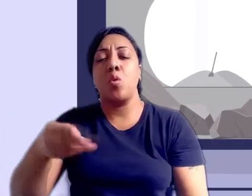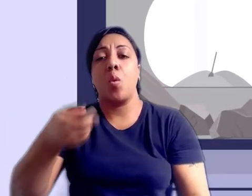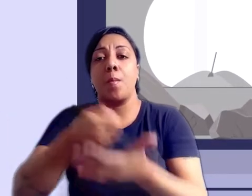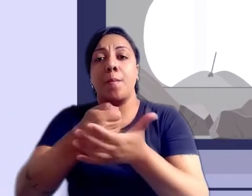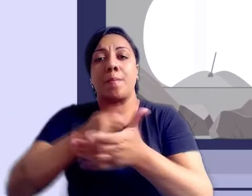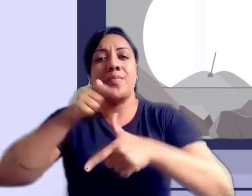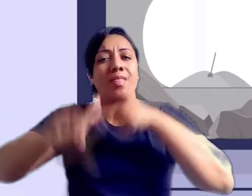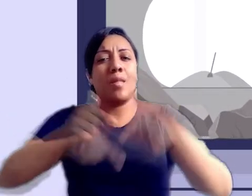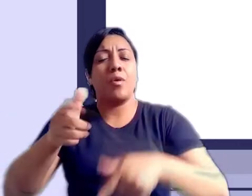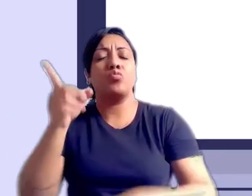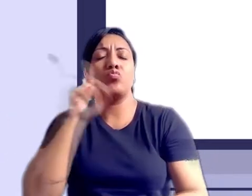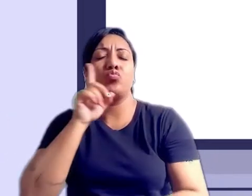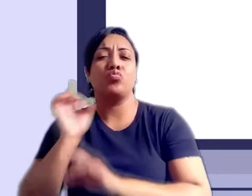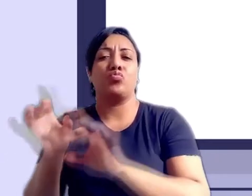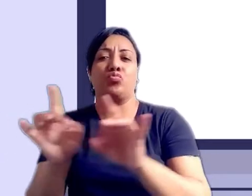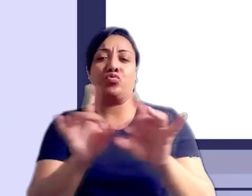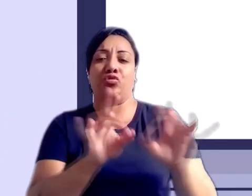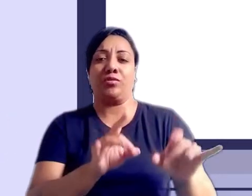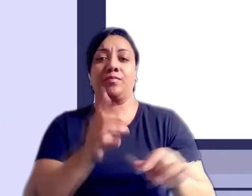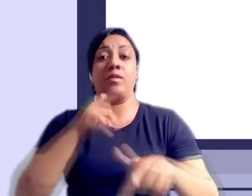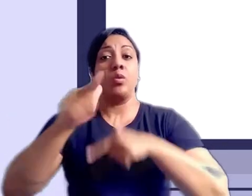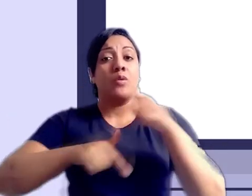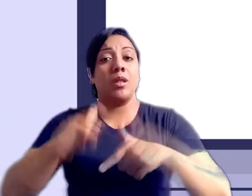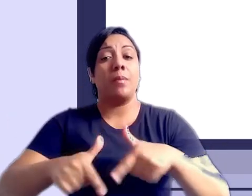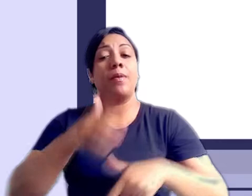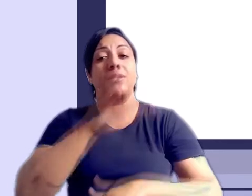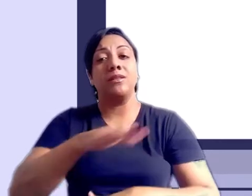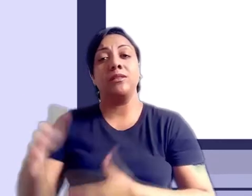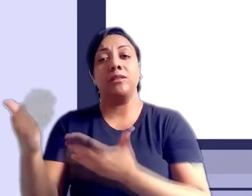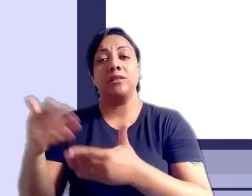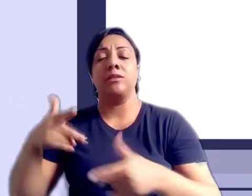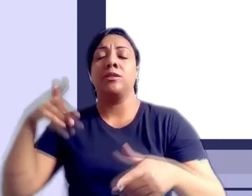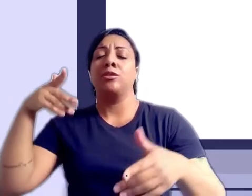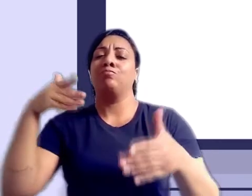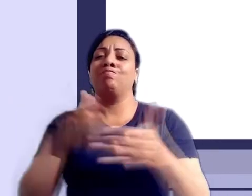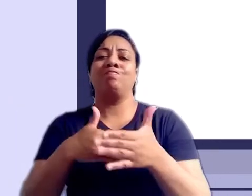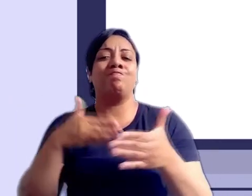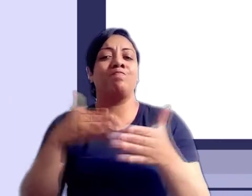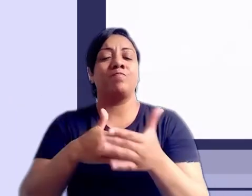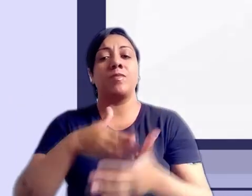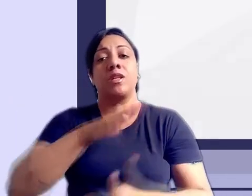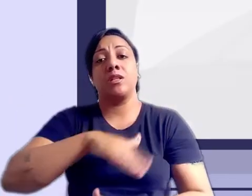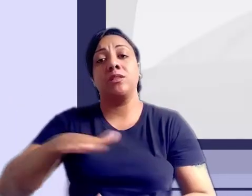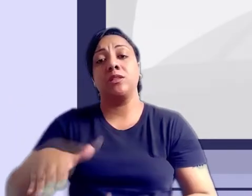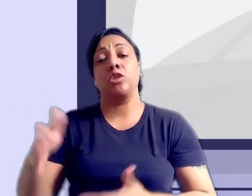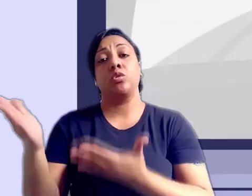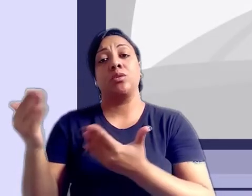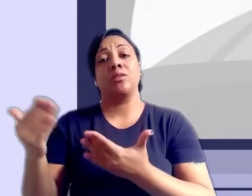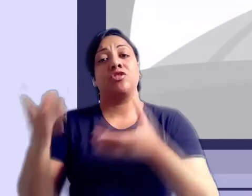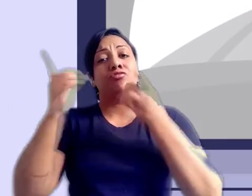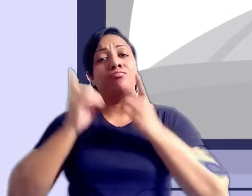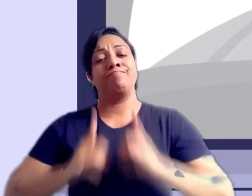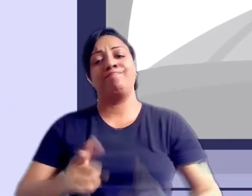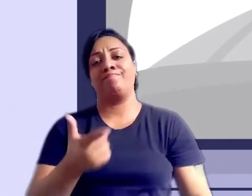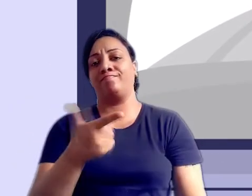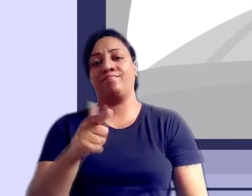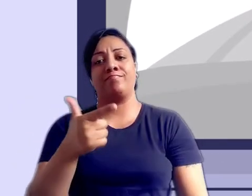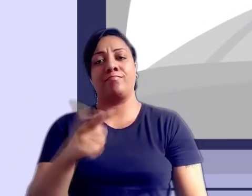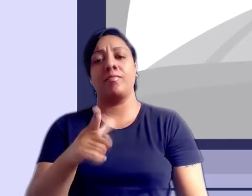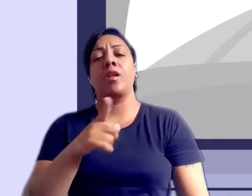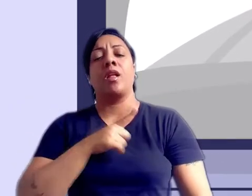trabalhar diariamente. O trabalho infantil juvenil é algo que priva a criança da sua infância ou adolescente da sua dignidade.